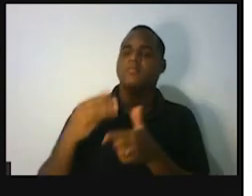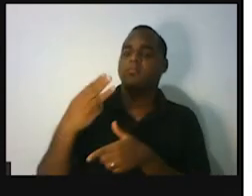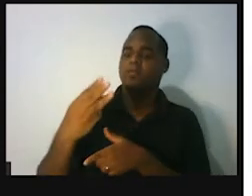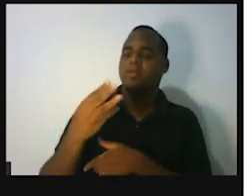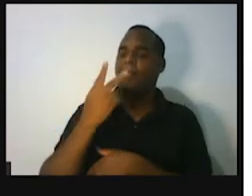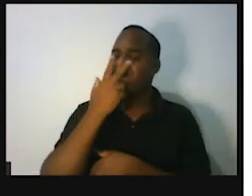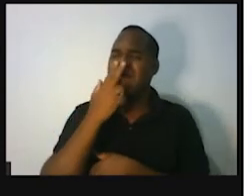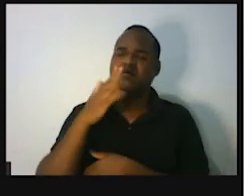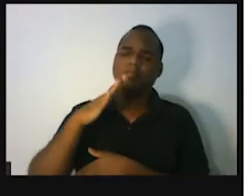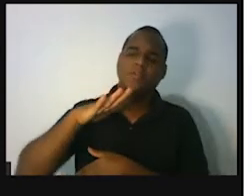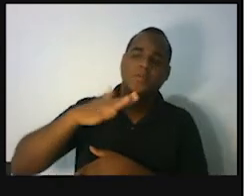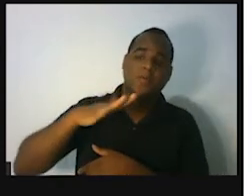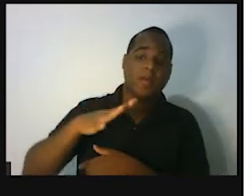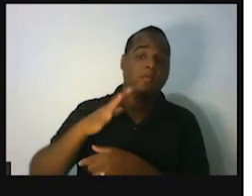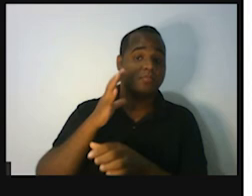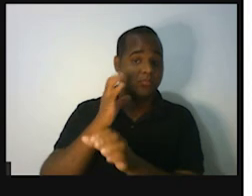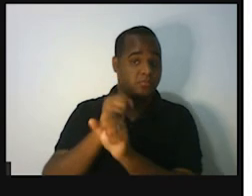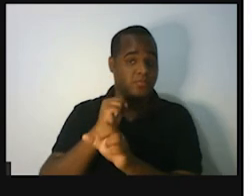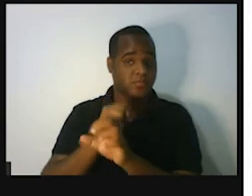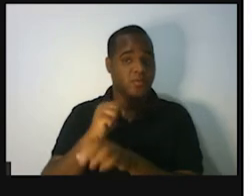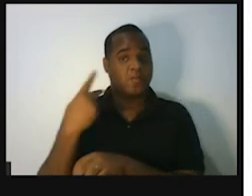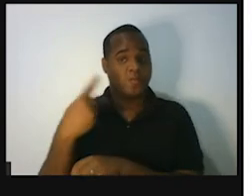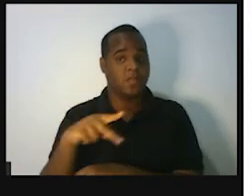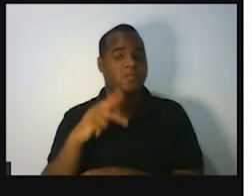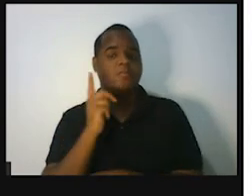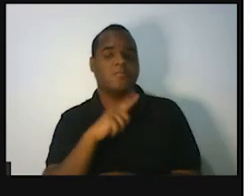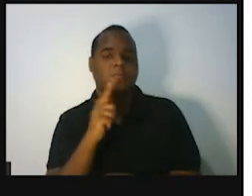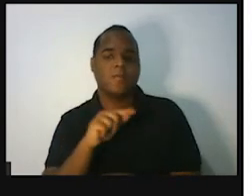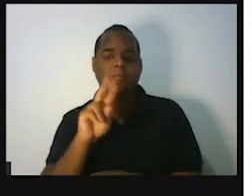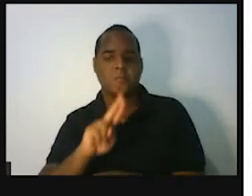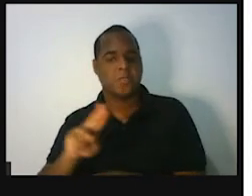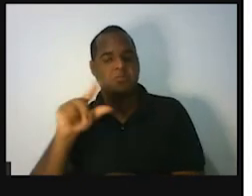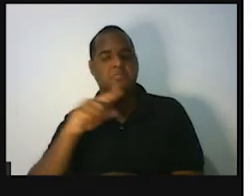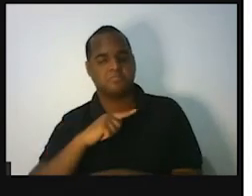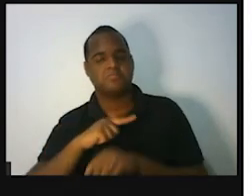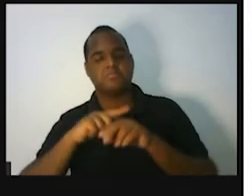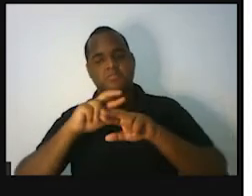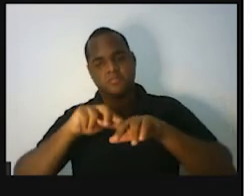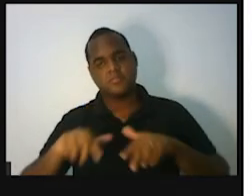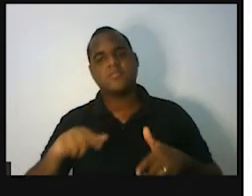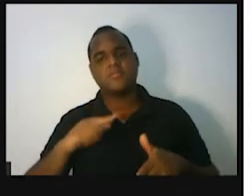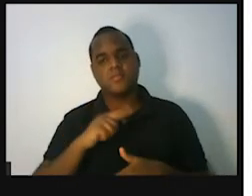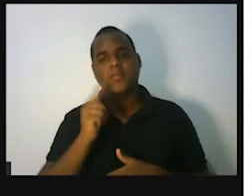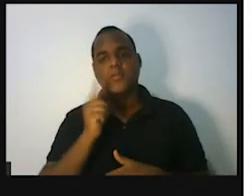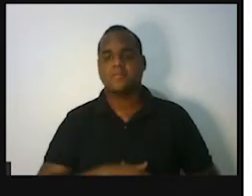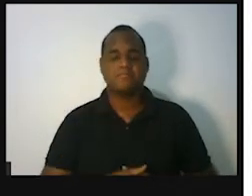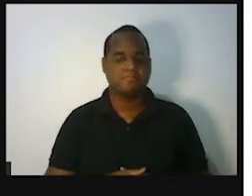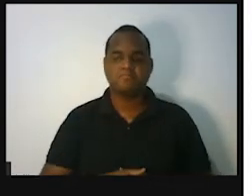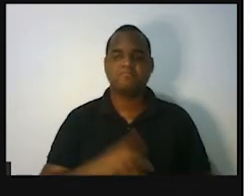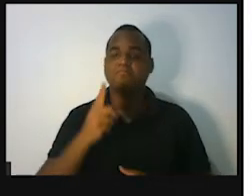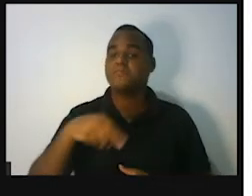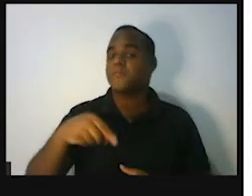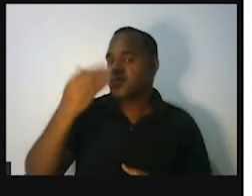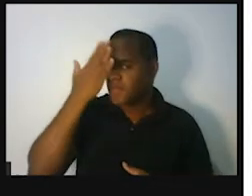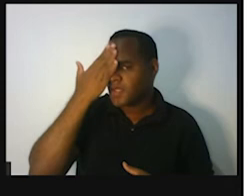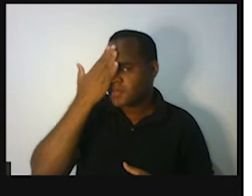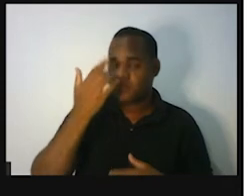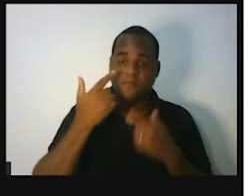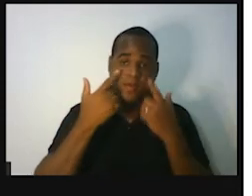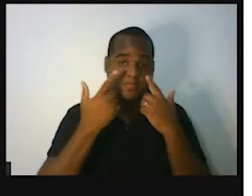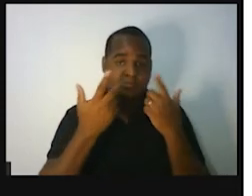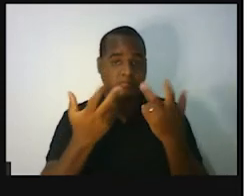ou menos quanto de consumo foi usado em cada mês. Certo? A gente sabe, a gente acabou de ver,